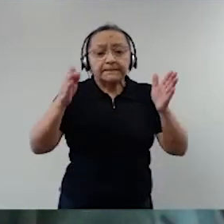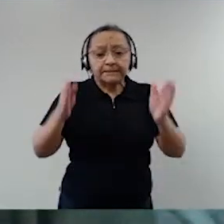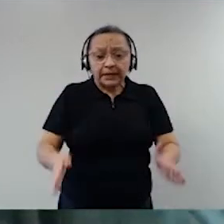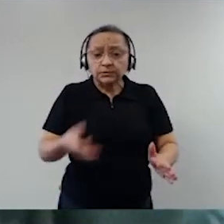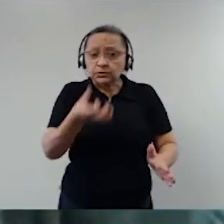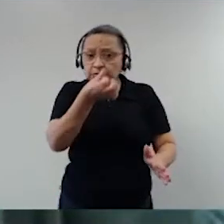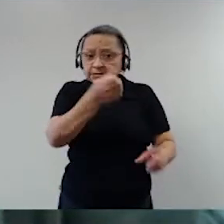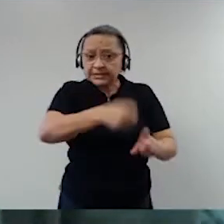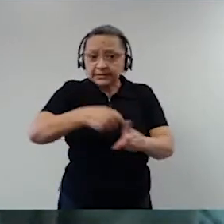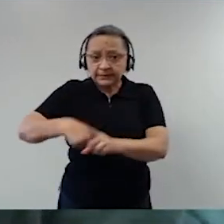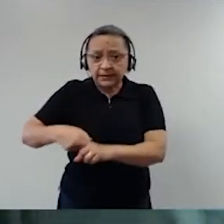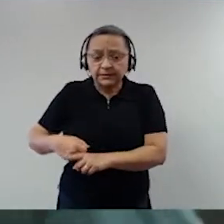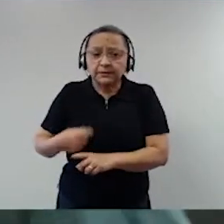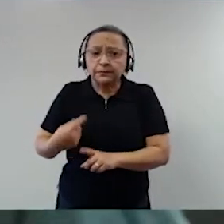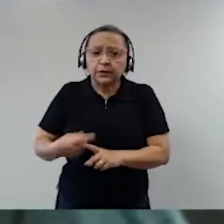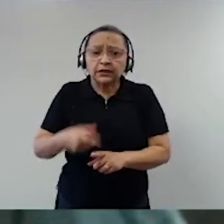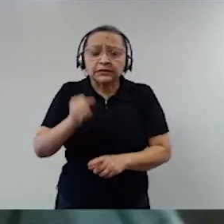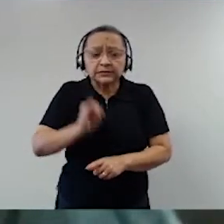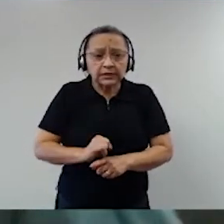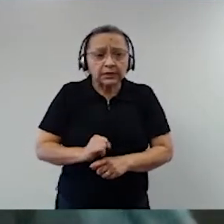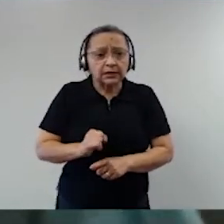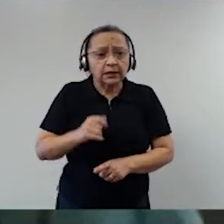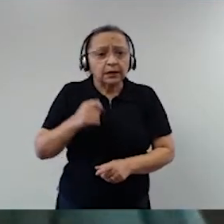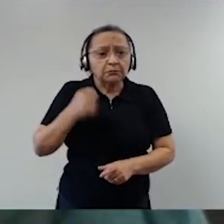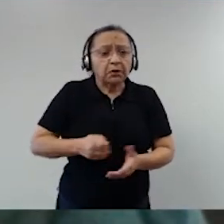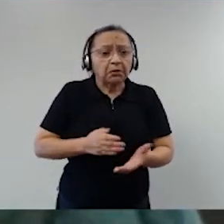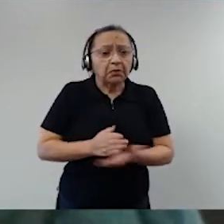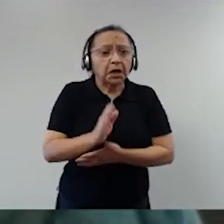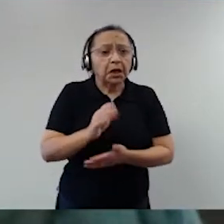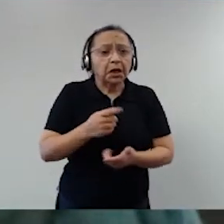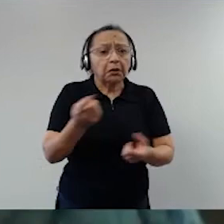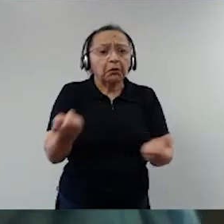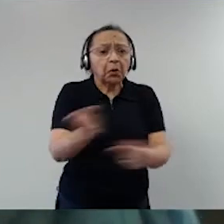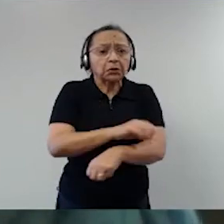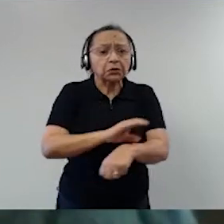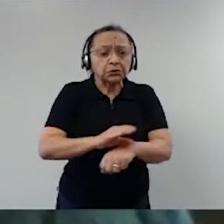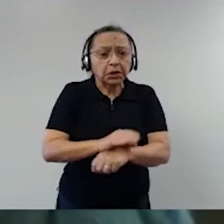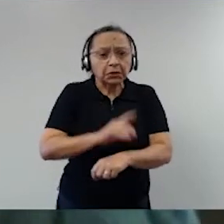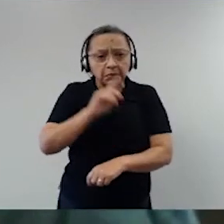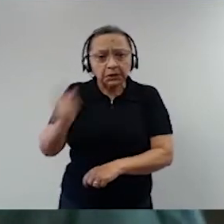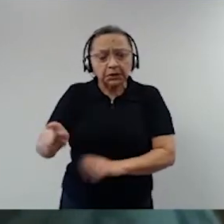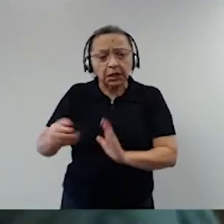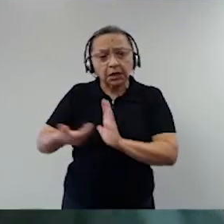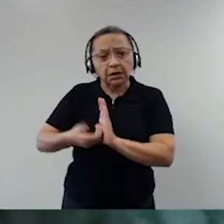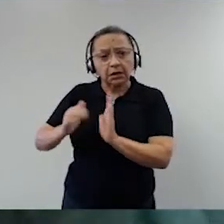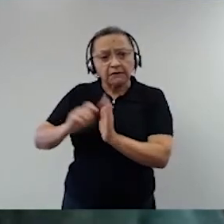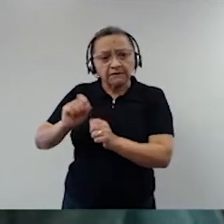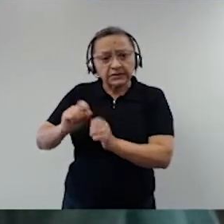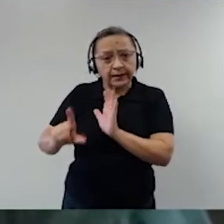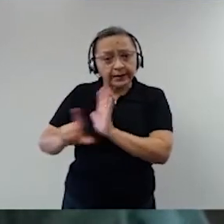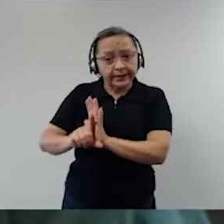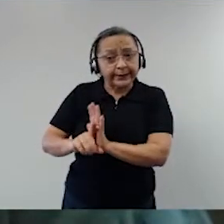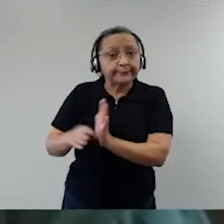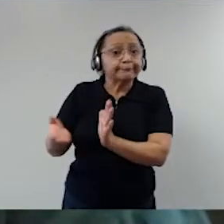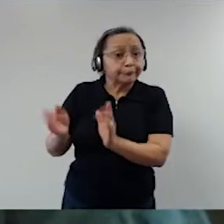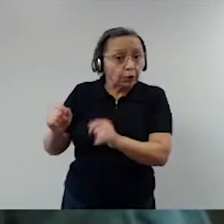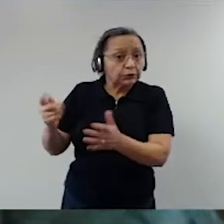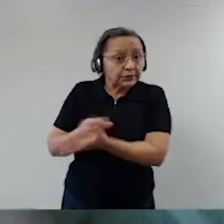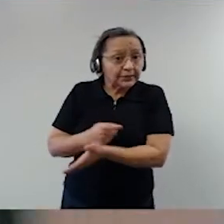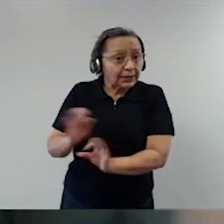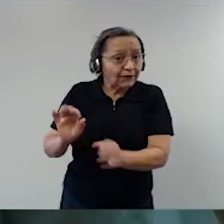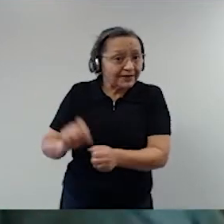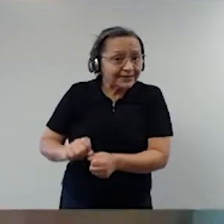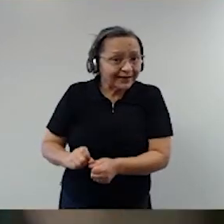isto é, porque se declarar apenas inconstitucional e mandar o legislativo fazer a lei, pode não vir a fazer a lei